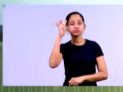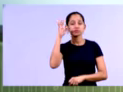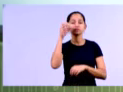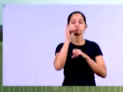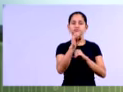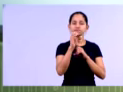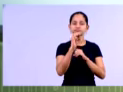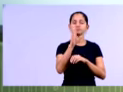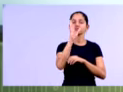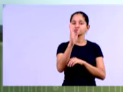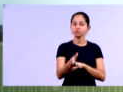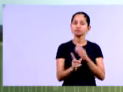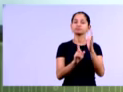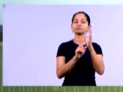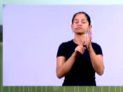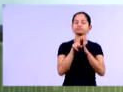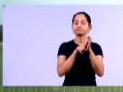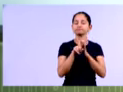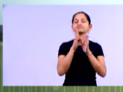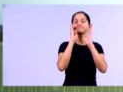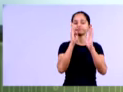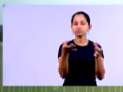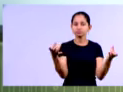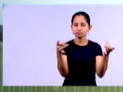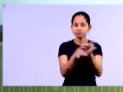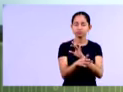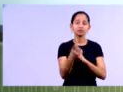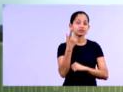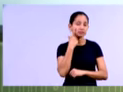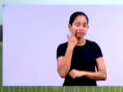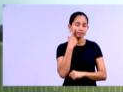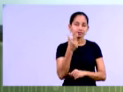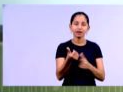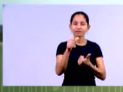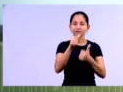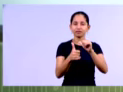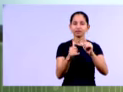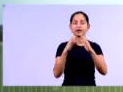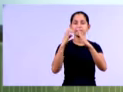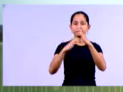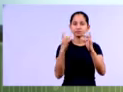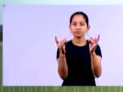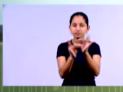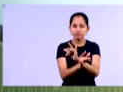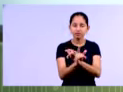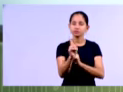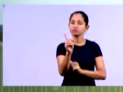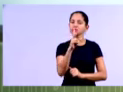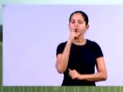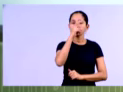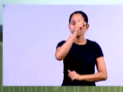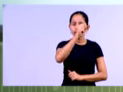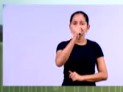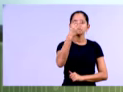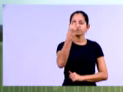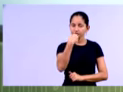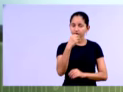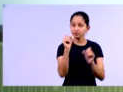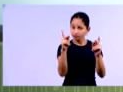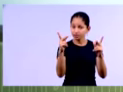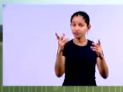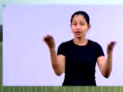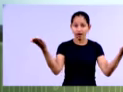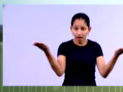saber antecipadamente se uma empresa está tendendo a falir ou não. Então, vejam, gente, nós estamos nos despedindo agora, tá,